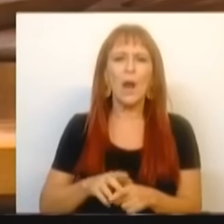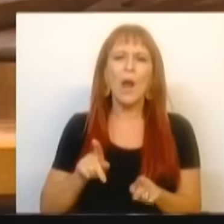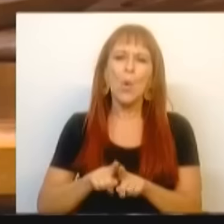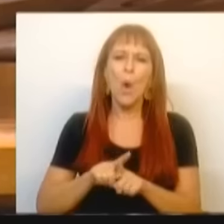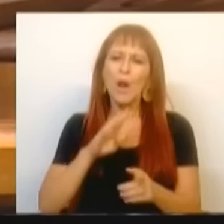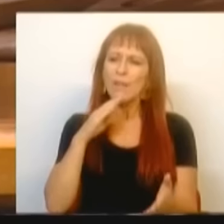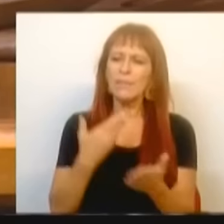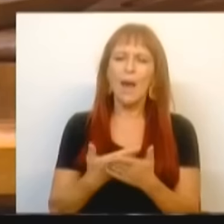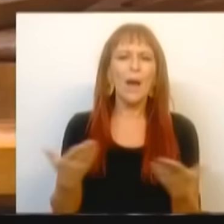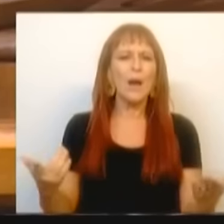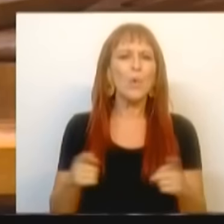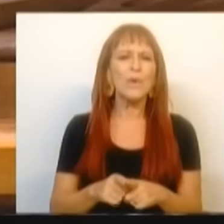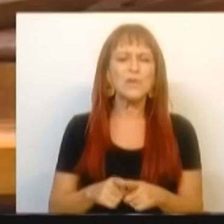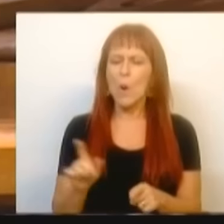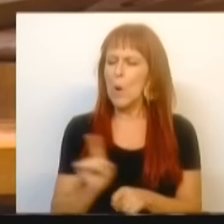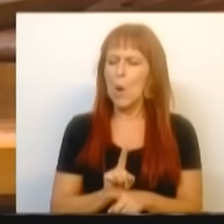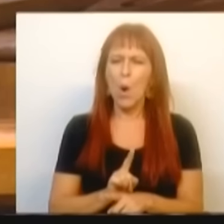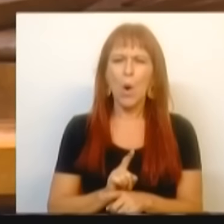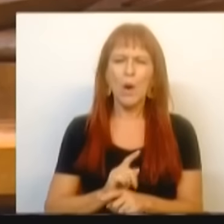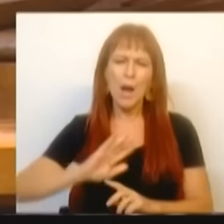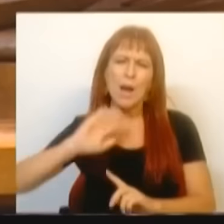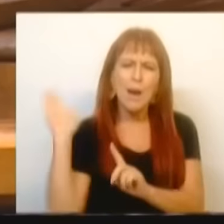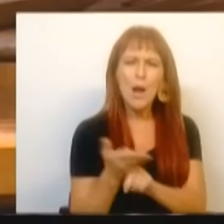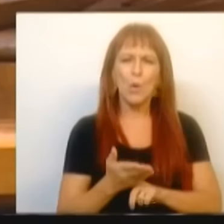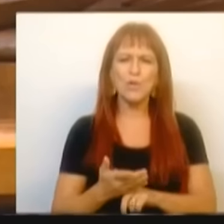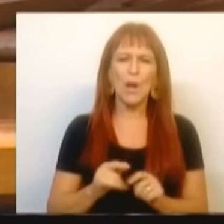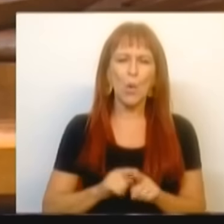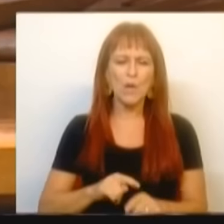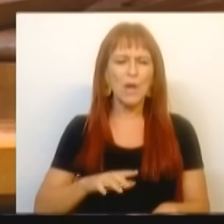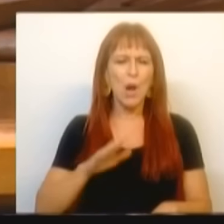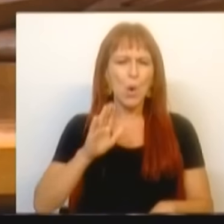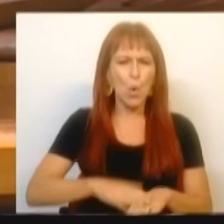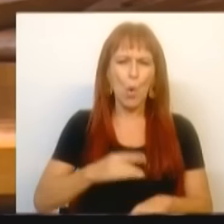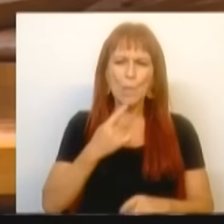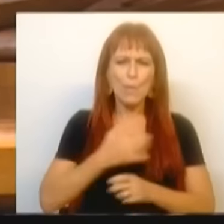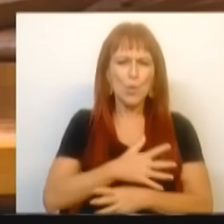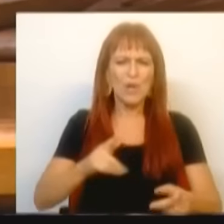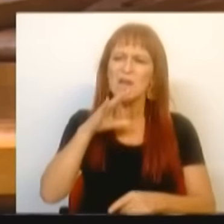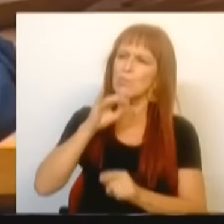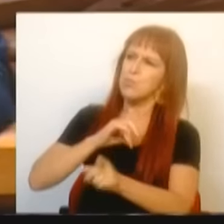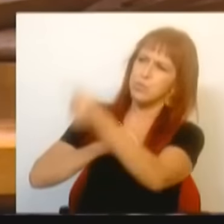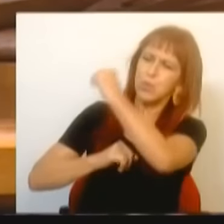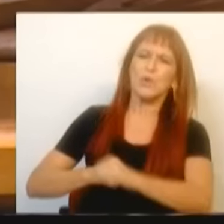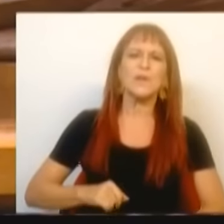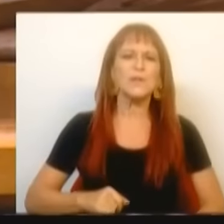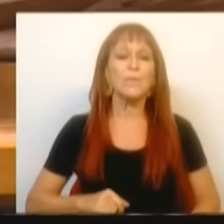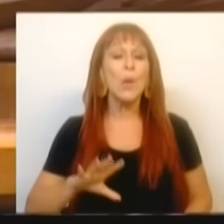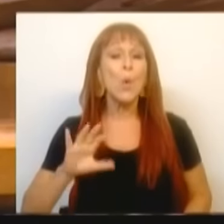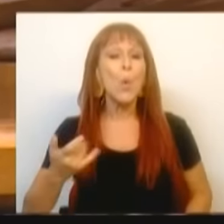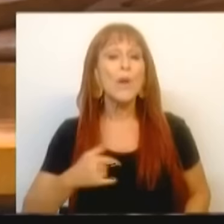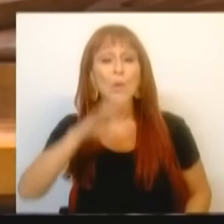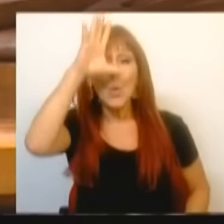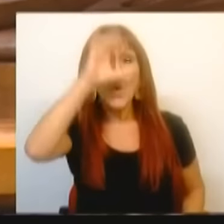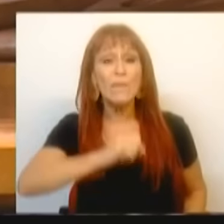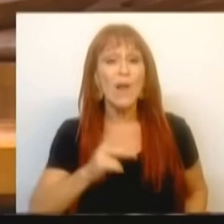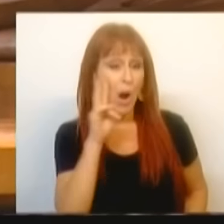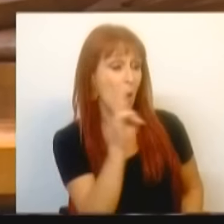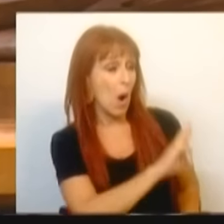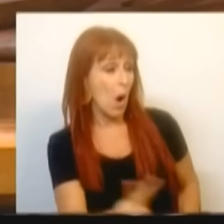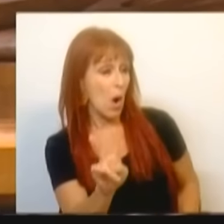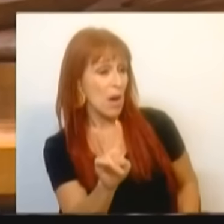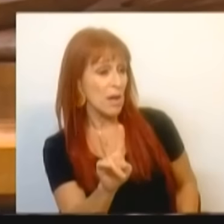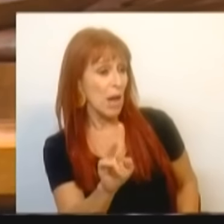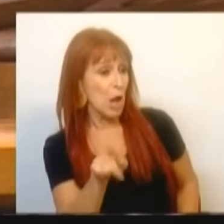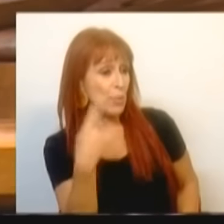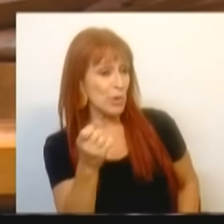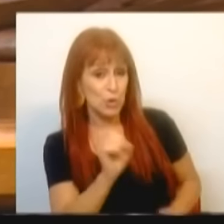origem a um imediato anatoma e a uma culpa enorme sobre a polícia. Quando o Governo olha, após